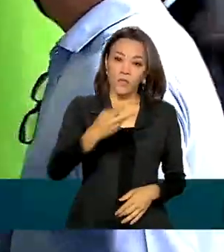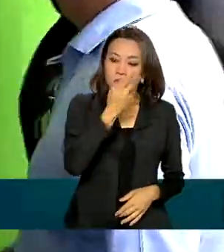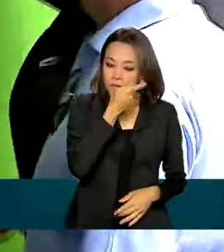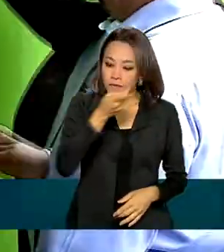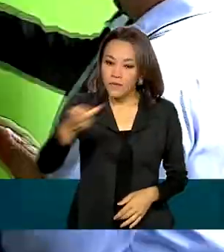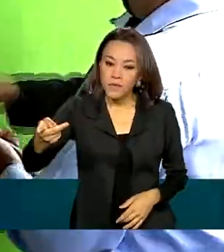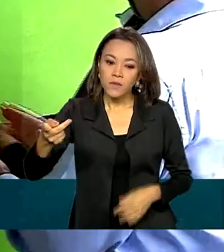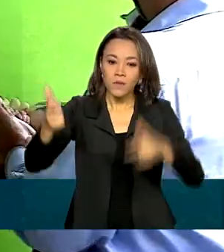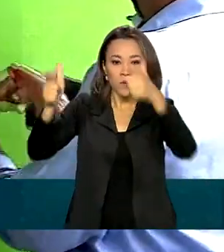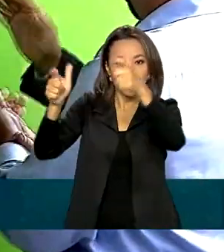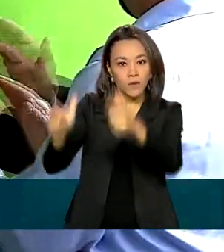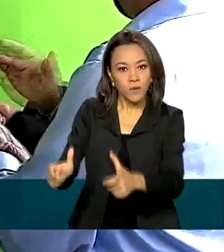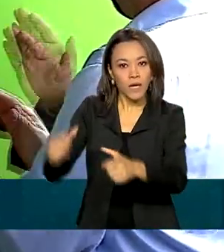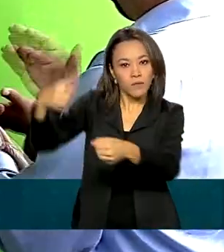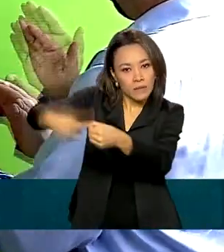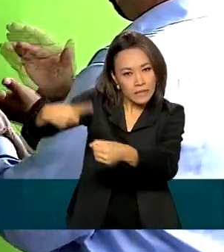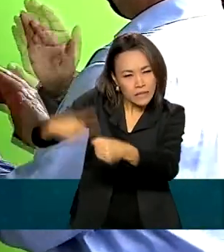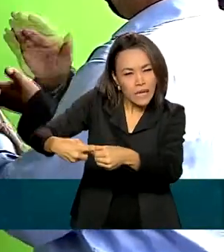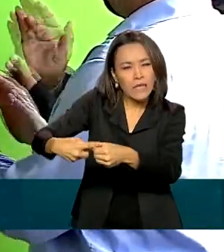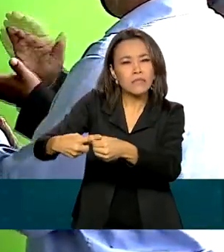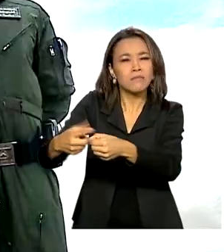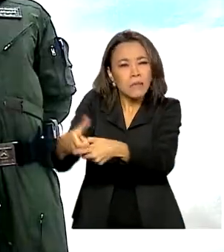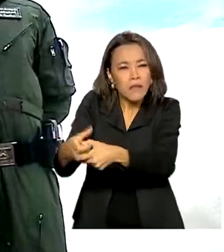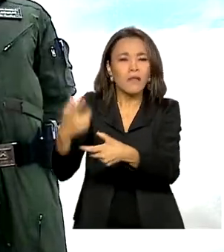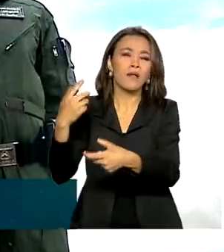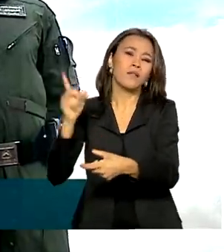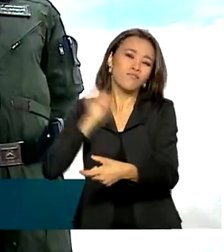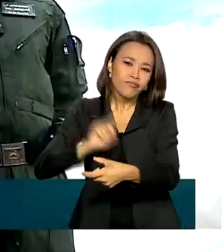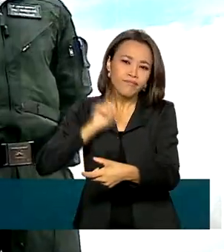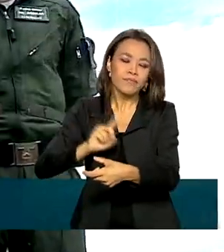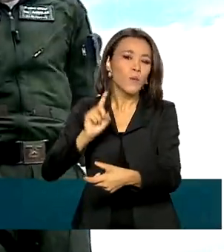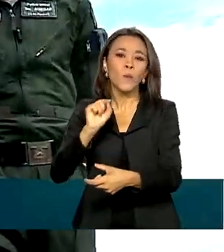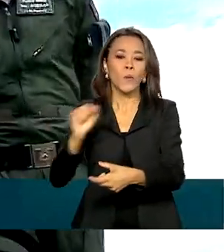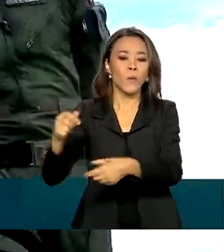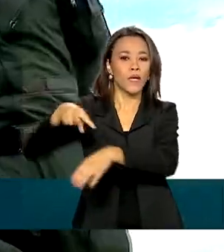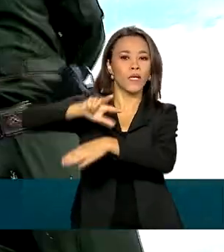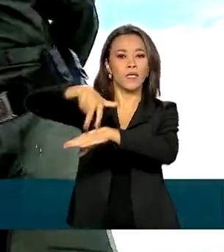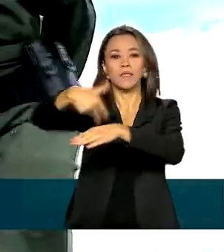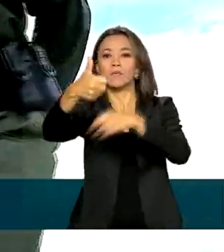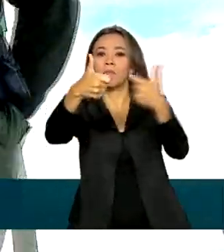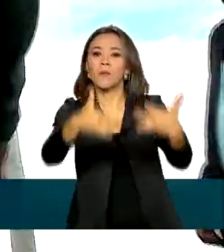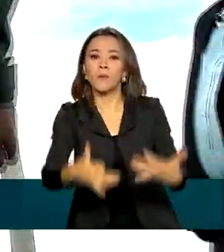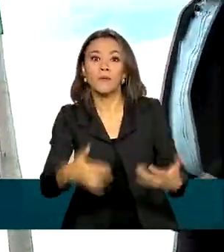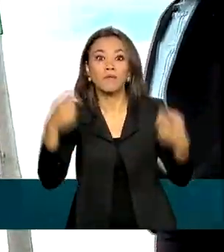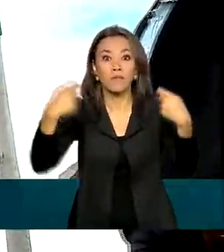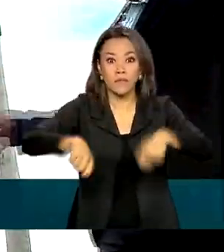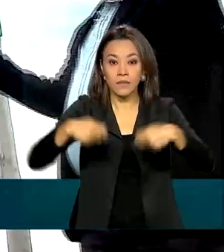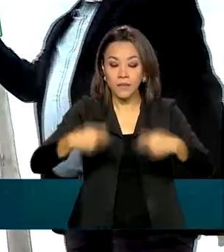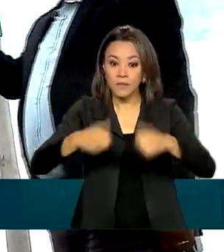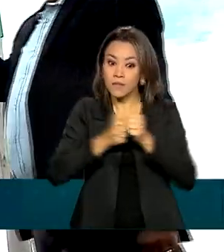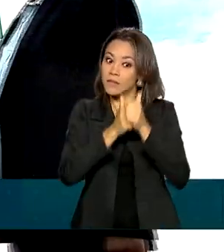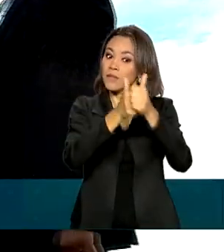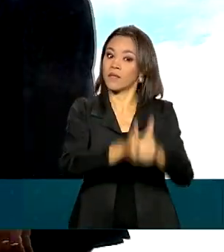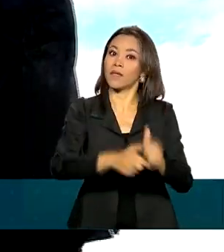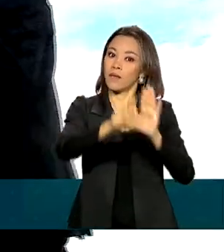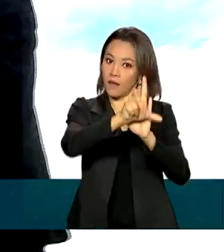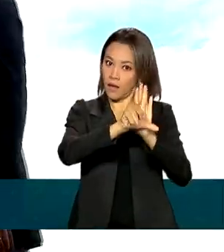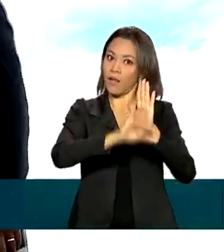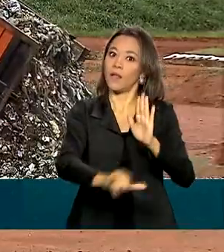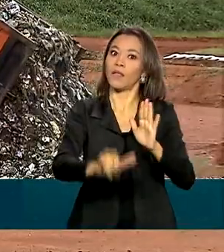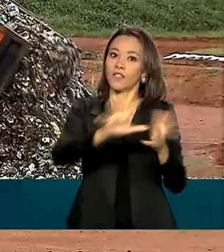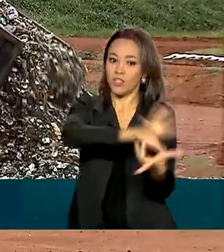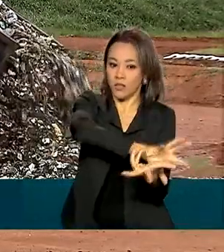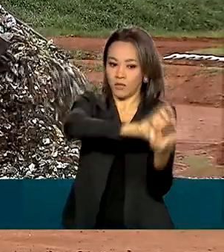Ricardo Salles, a Francisco Dumont, em Minas Gerais, enfatizou a necessidade de se cumprir a Lei Nacional de Resíduos